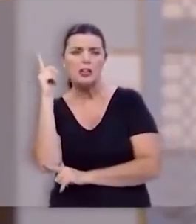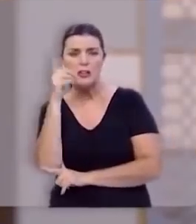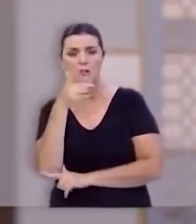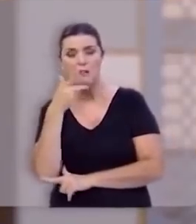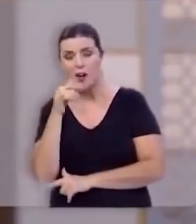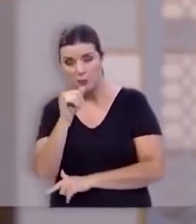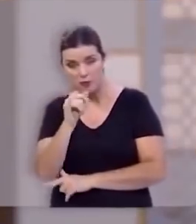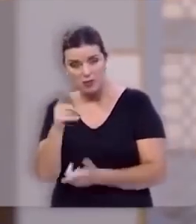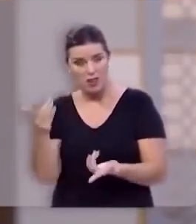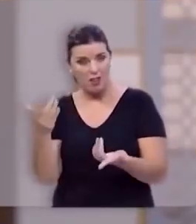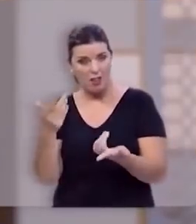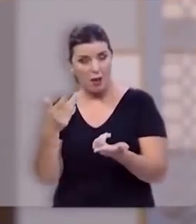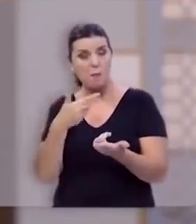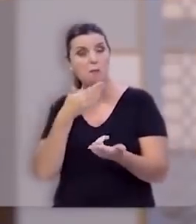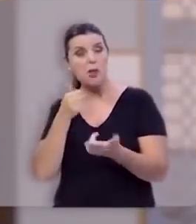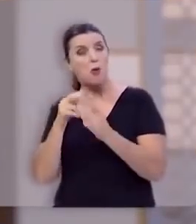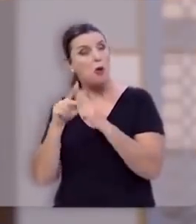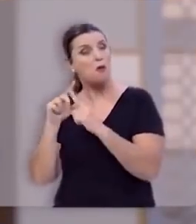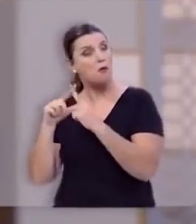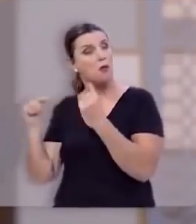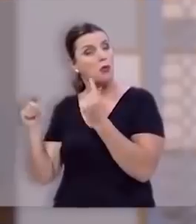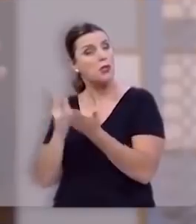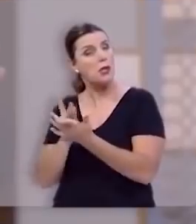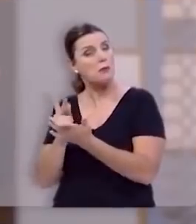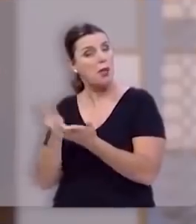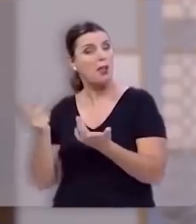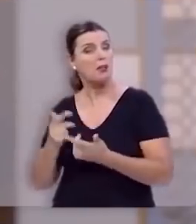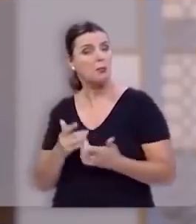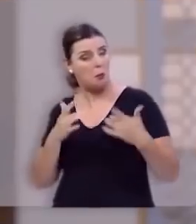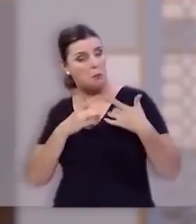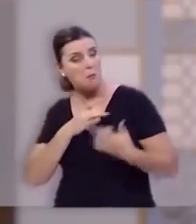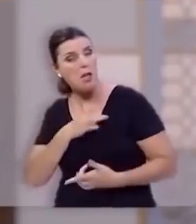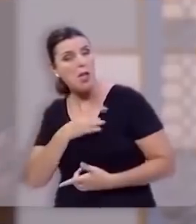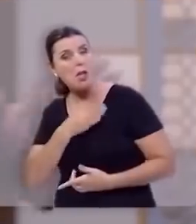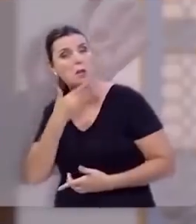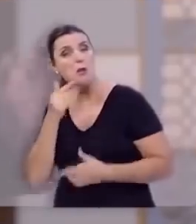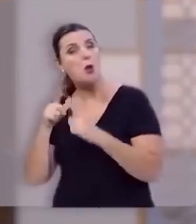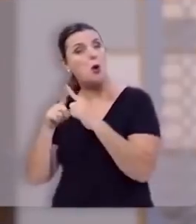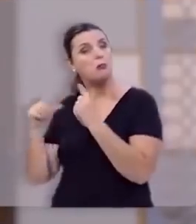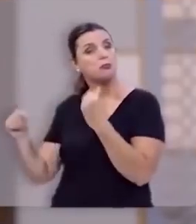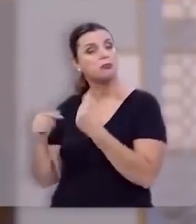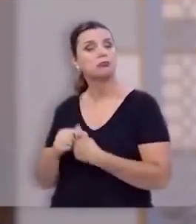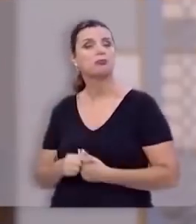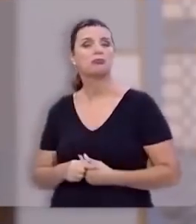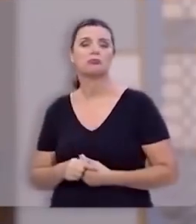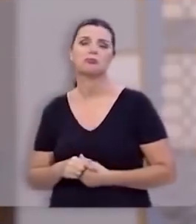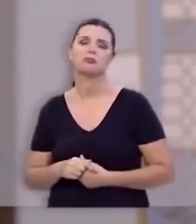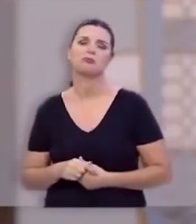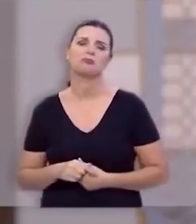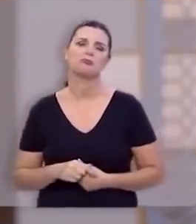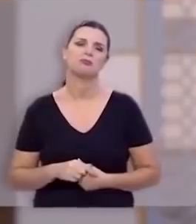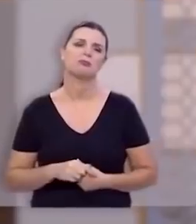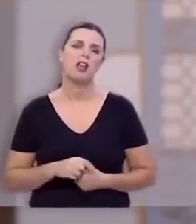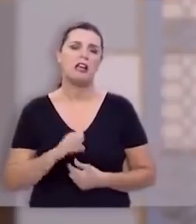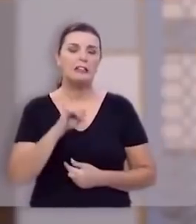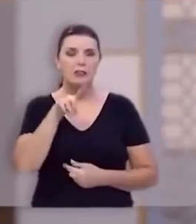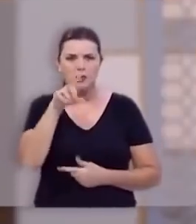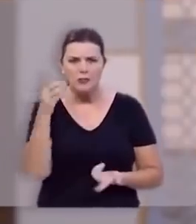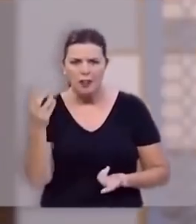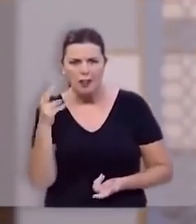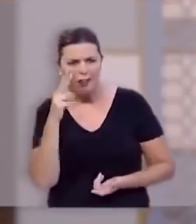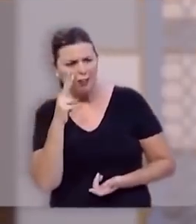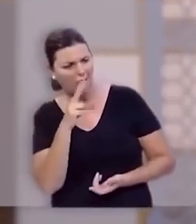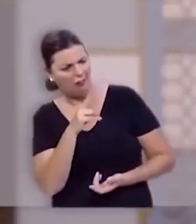fugir, que é melhor correr e escapar. Se você